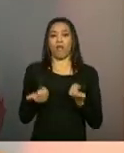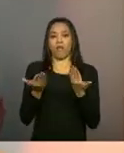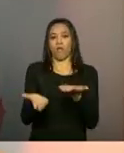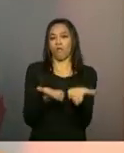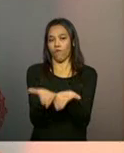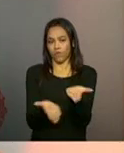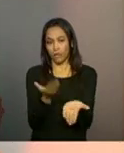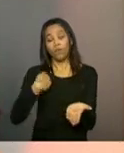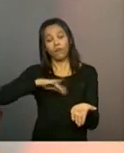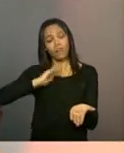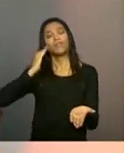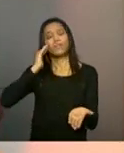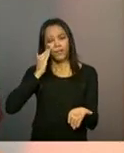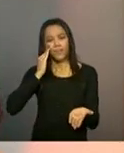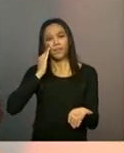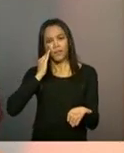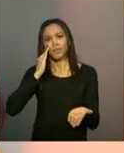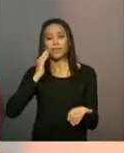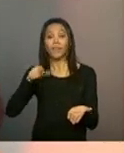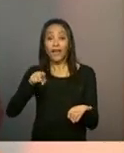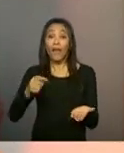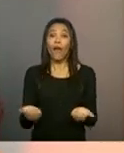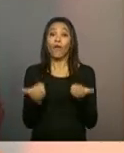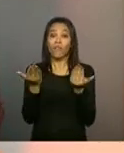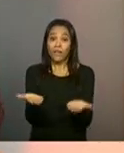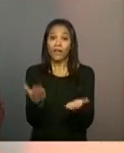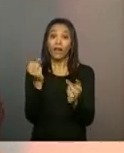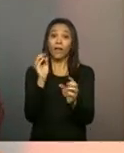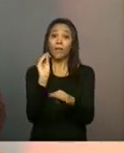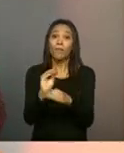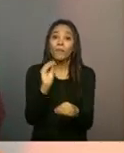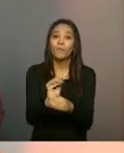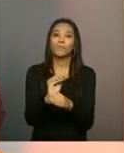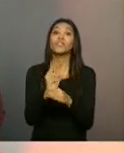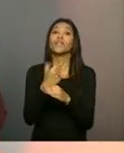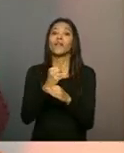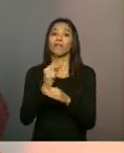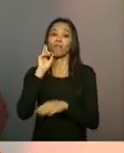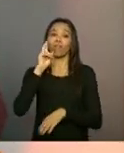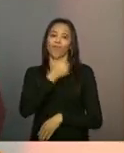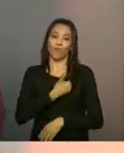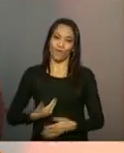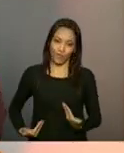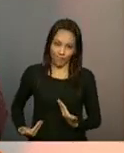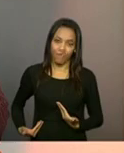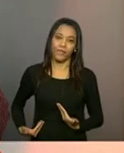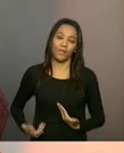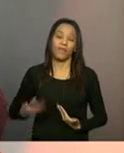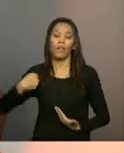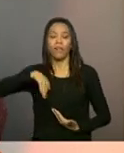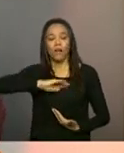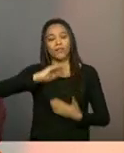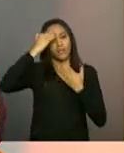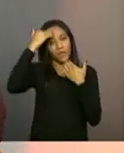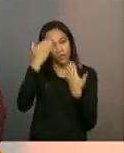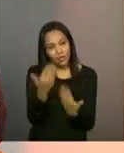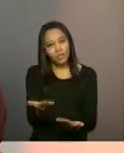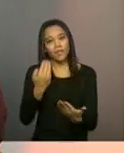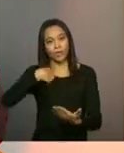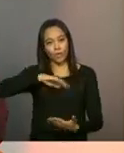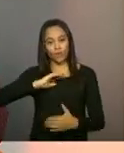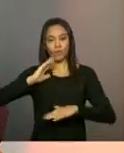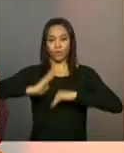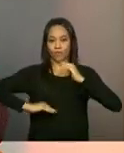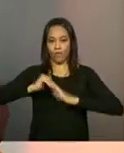a gente compreende que é ofertar proteção, proteção do Estado. Então, gostaria de agradecer, dizer que a gente, que a nossa equipe tá